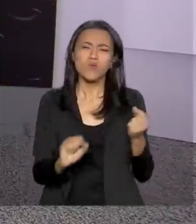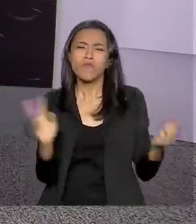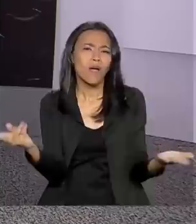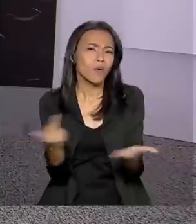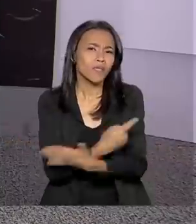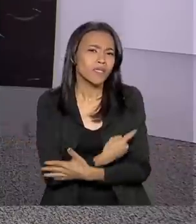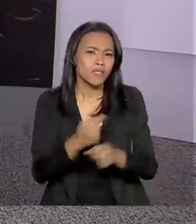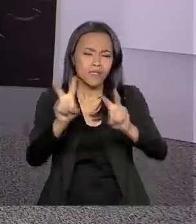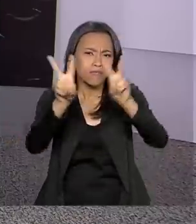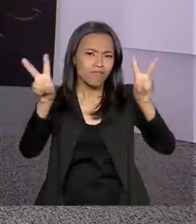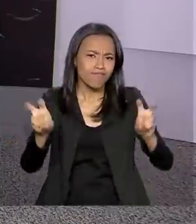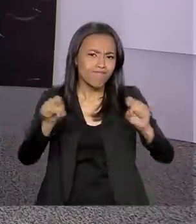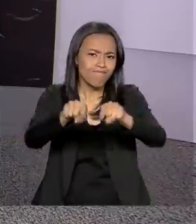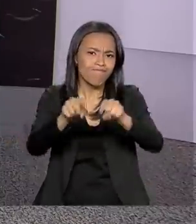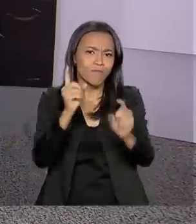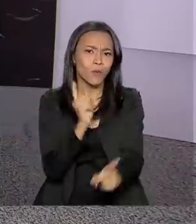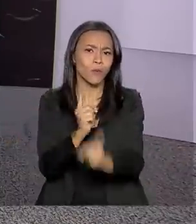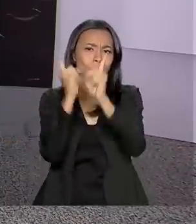vai estar em pauta?